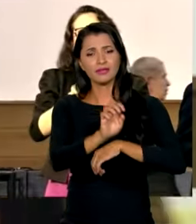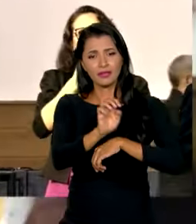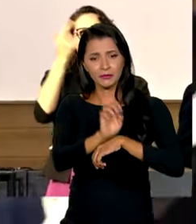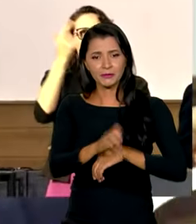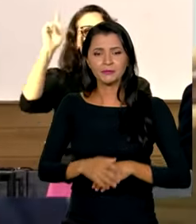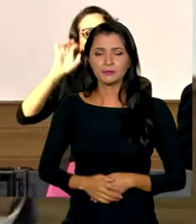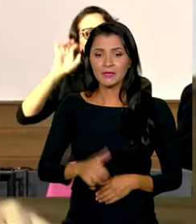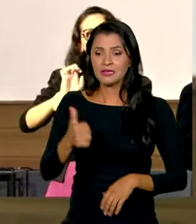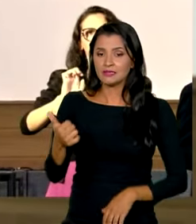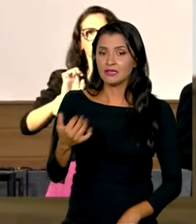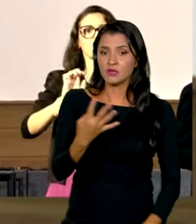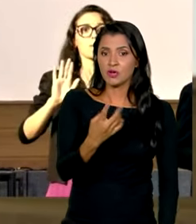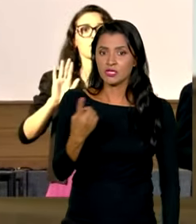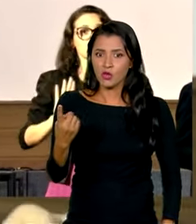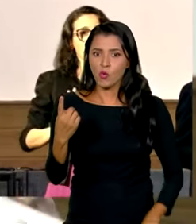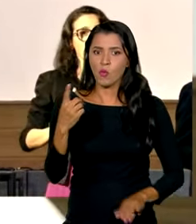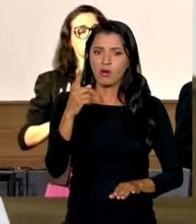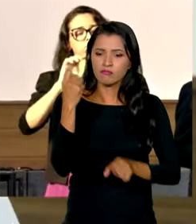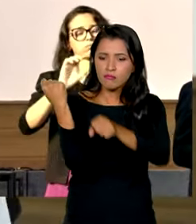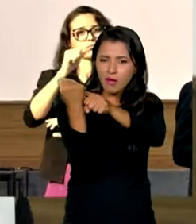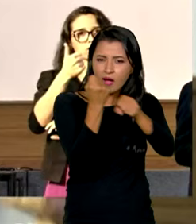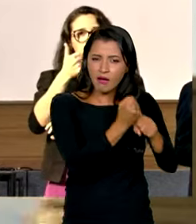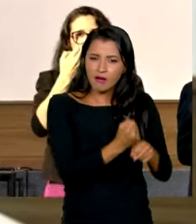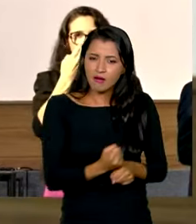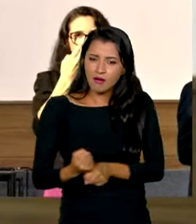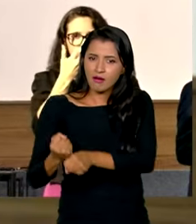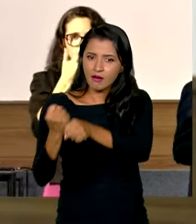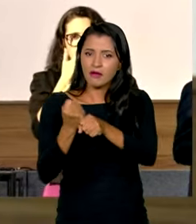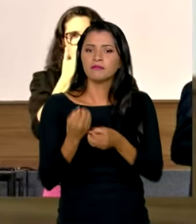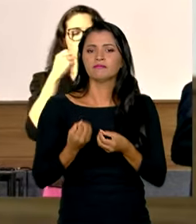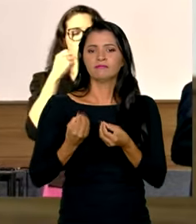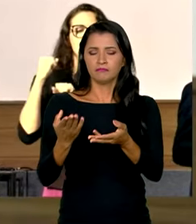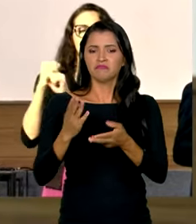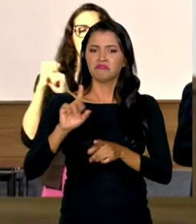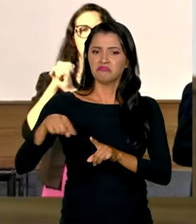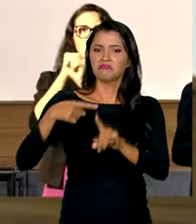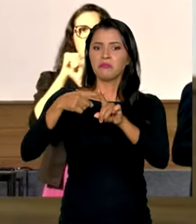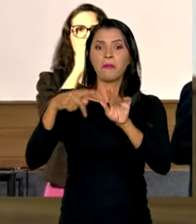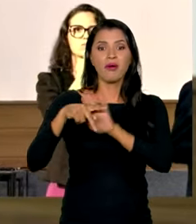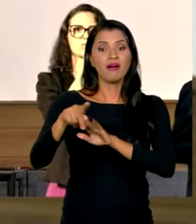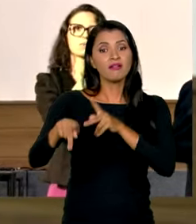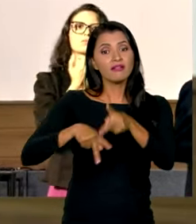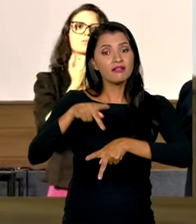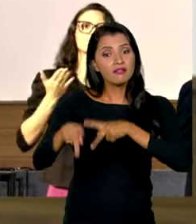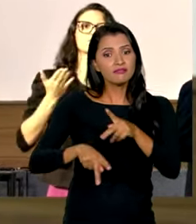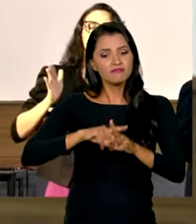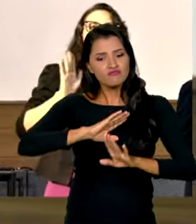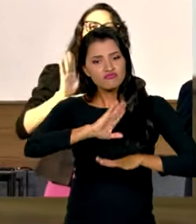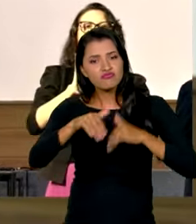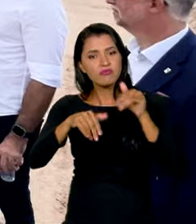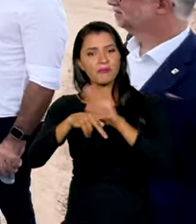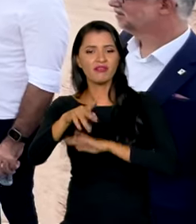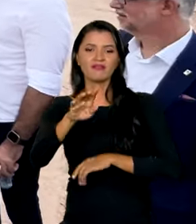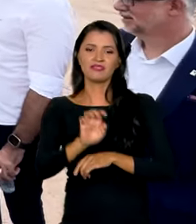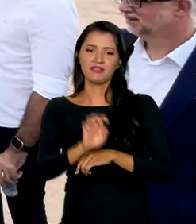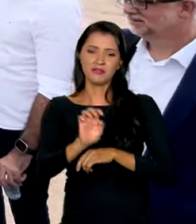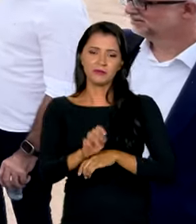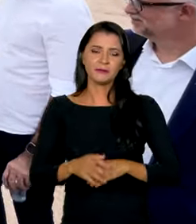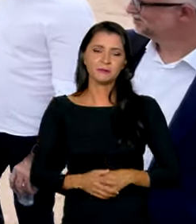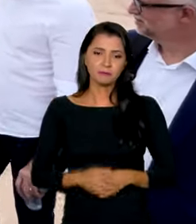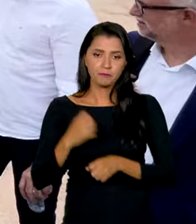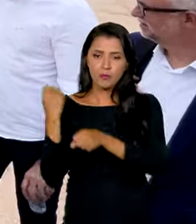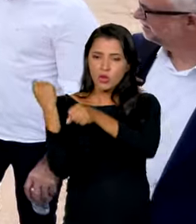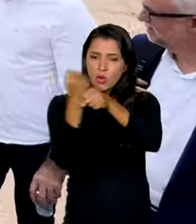São 141 obras que vão trazer aqui benefício para a população, desenvolvimento para o estado. São